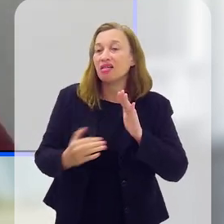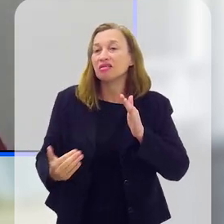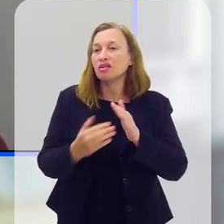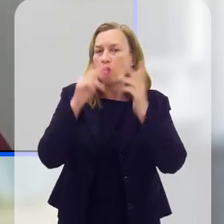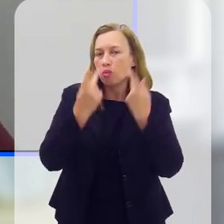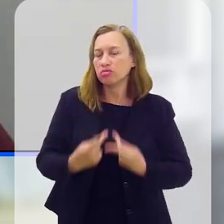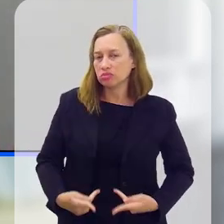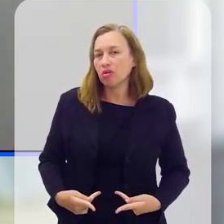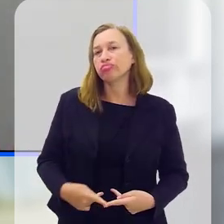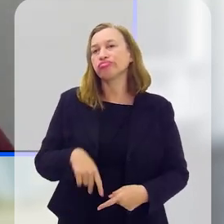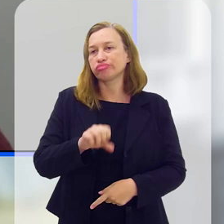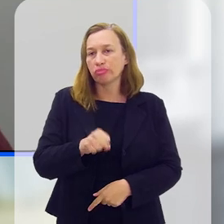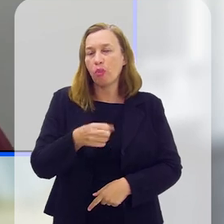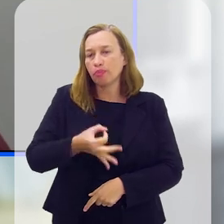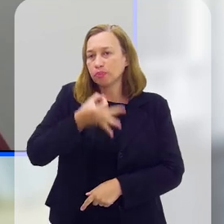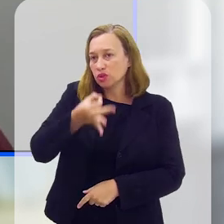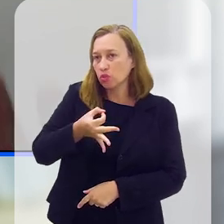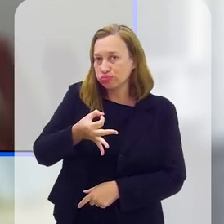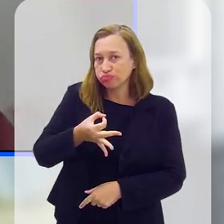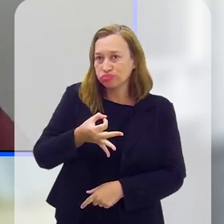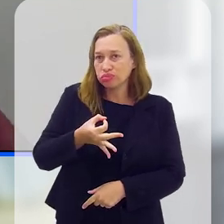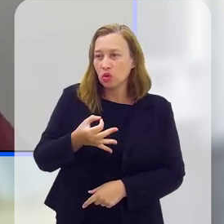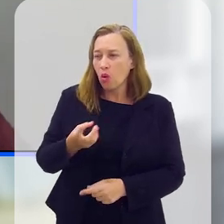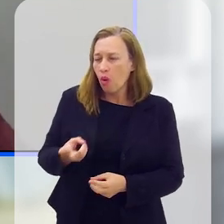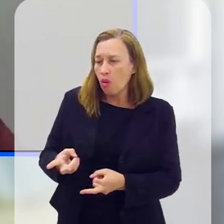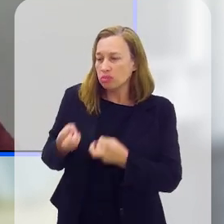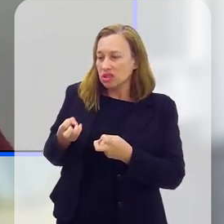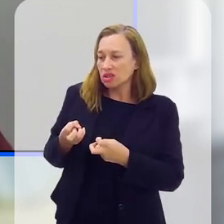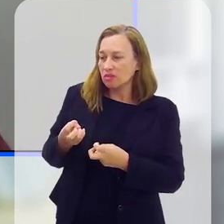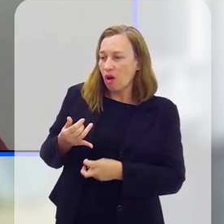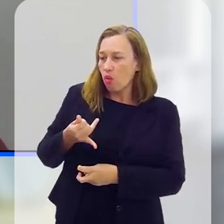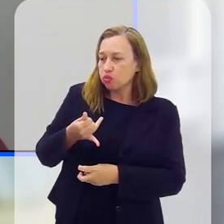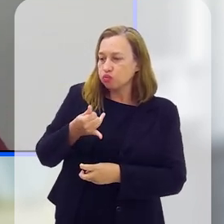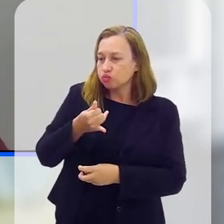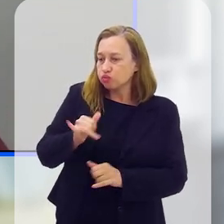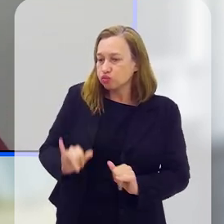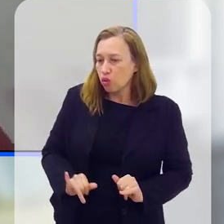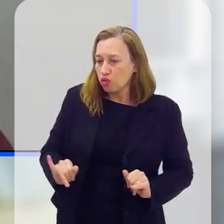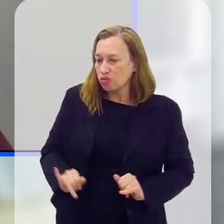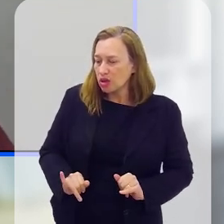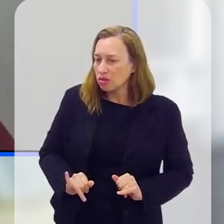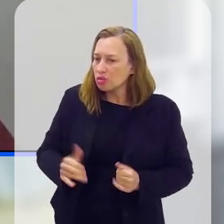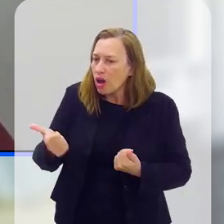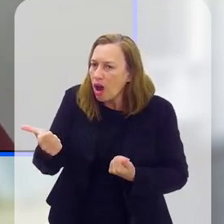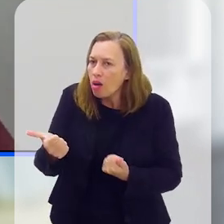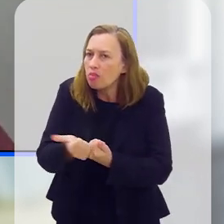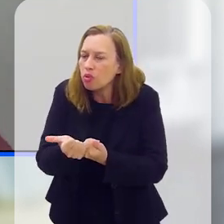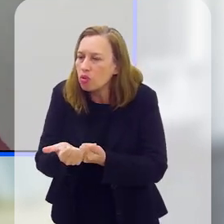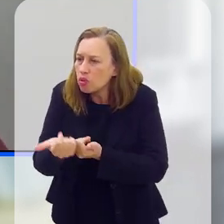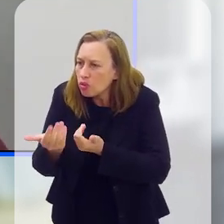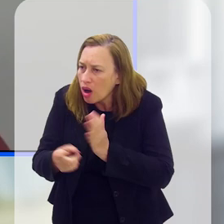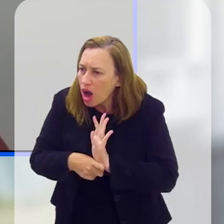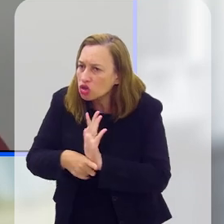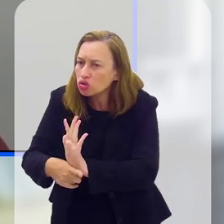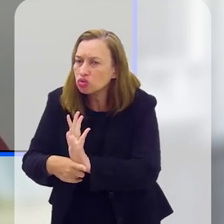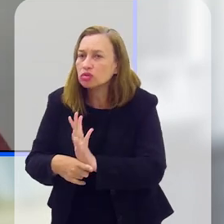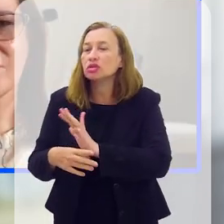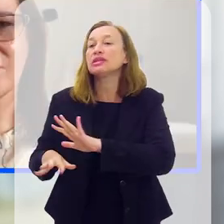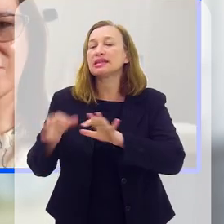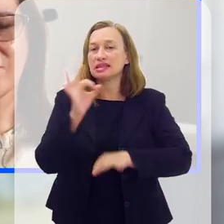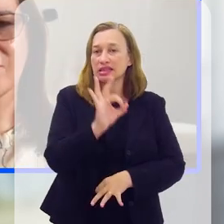humanidade, deveria ser, na minha opinião, ao menor sinal de sofrimento do outro, eu acolho, eu procuro acolher.